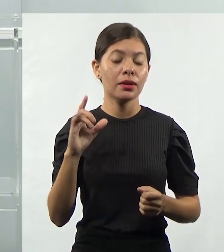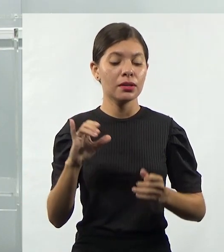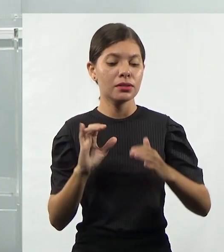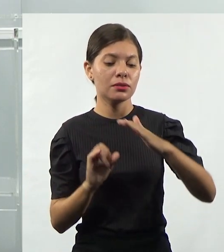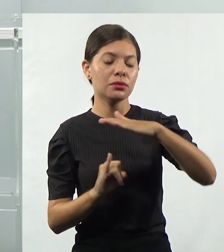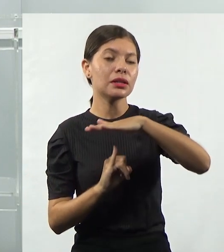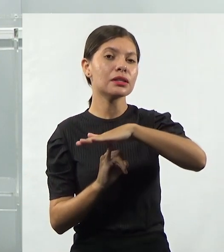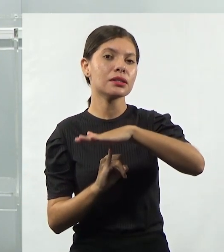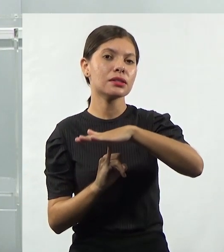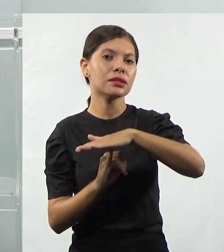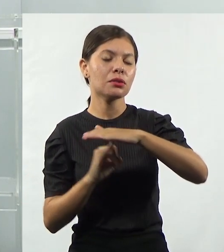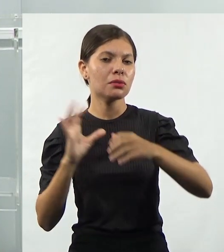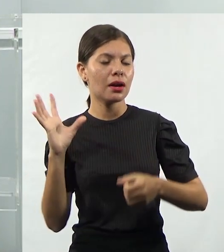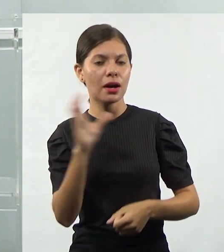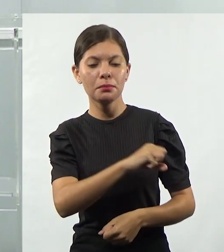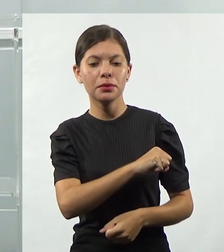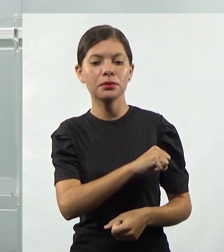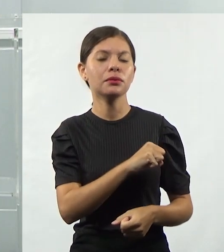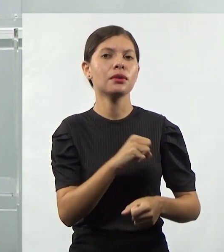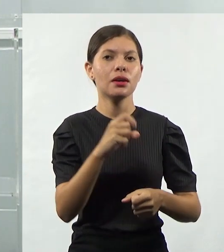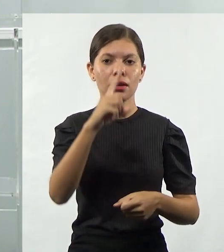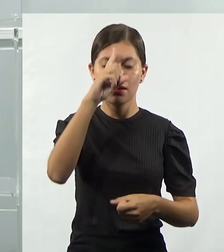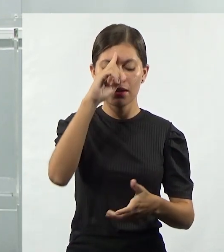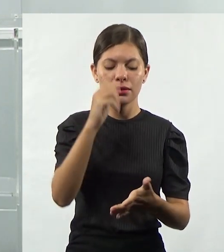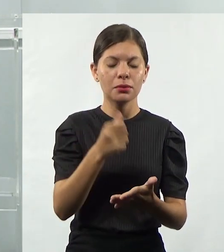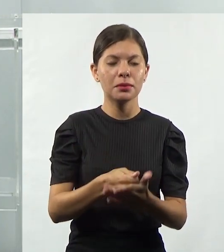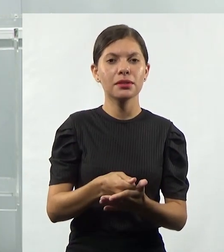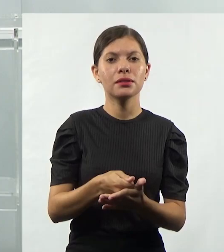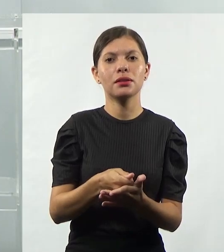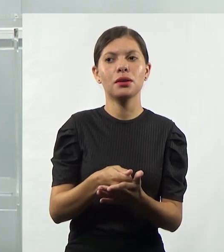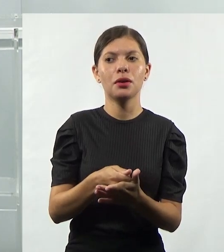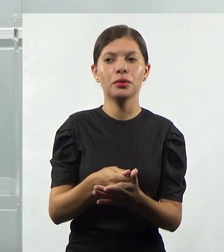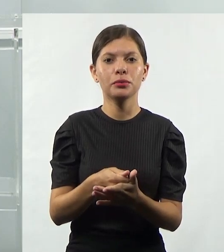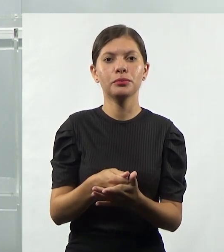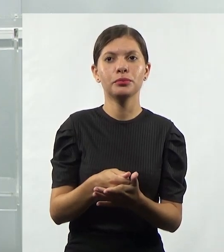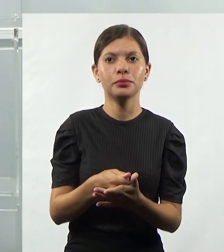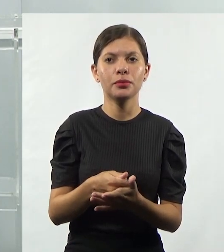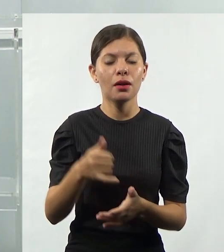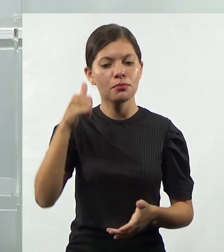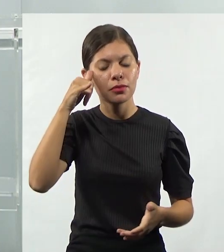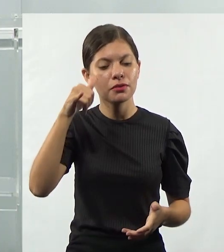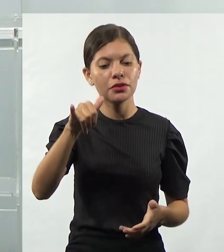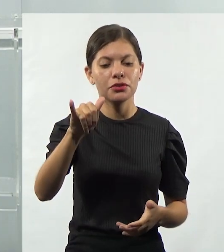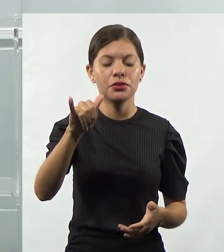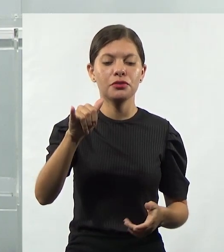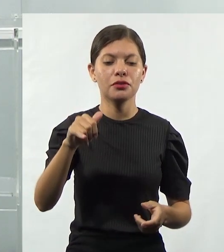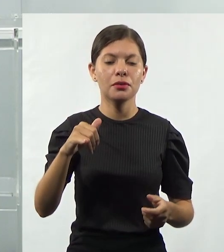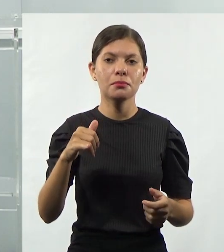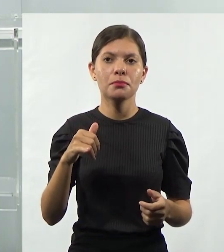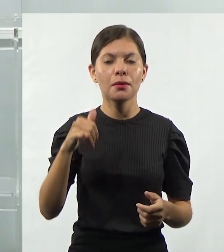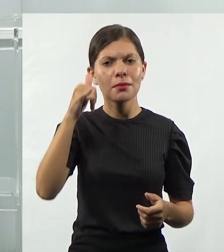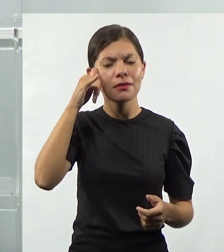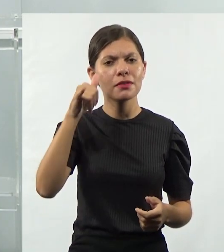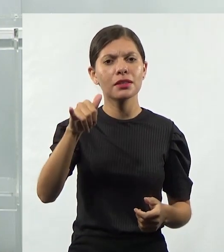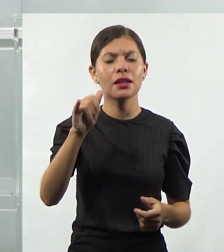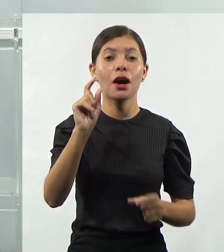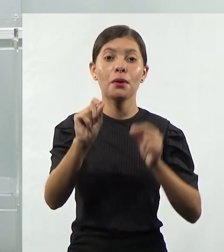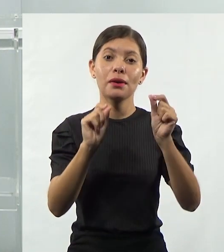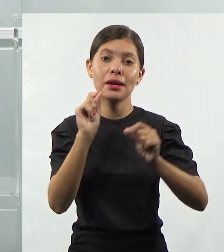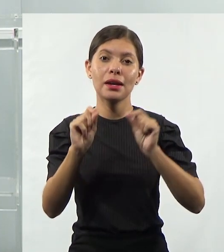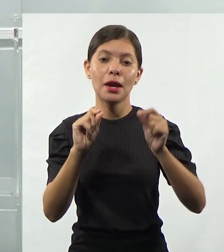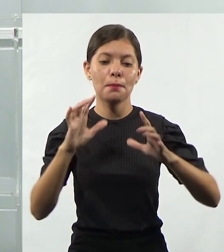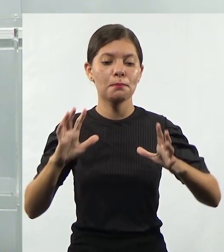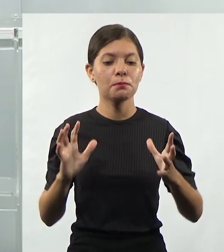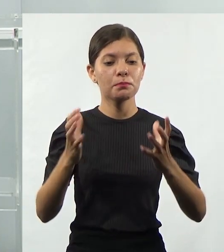organização rapidamente tome as ações necessárias, né? Corretivas ou preventivas, para evitar que aquela